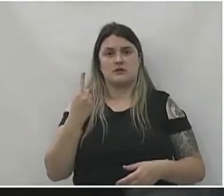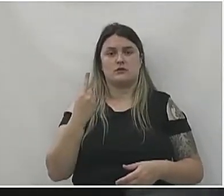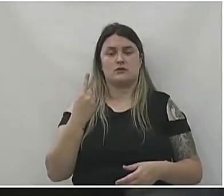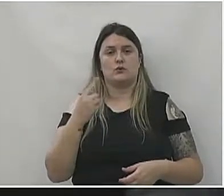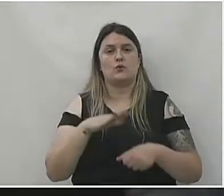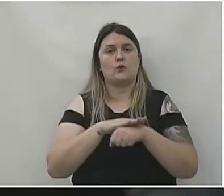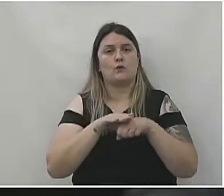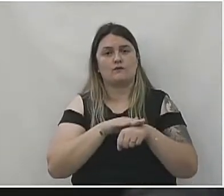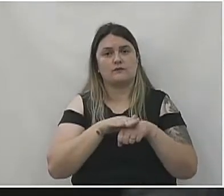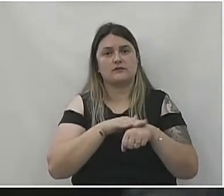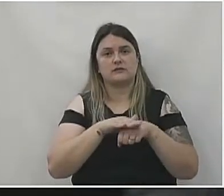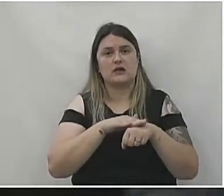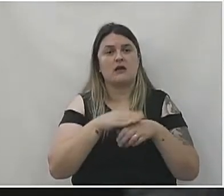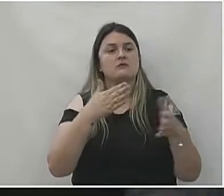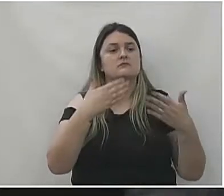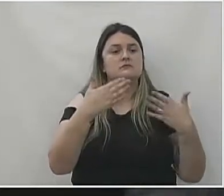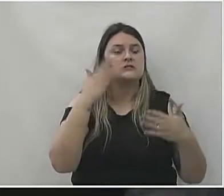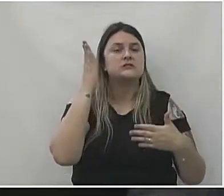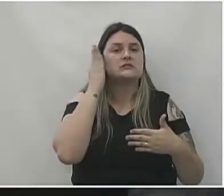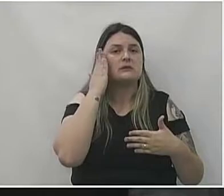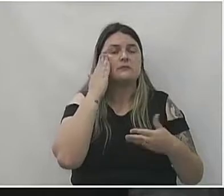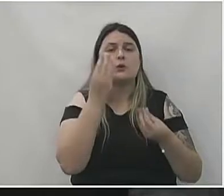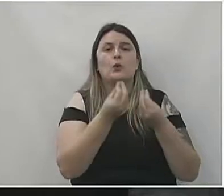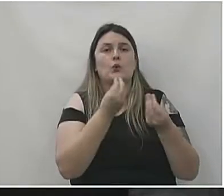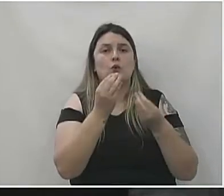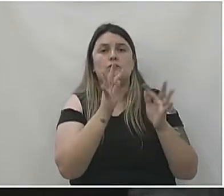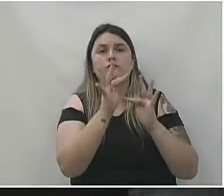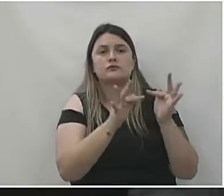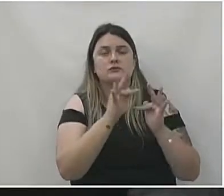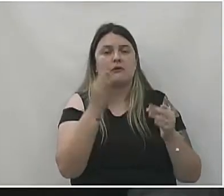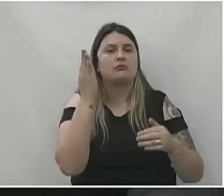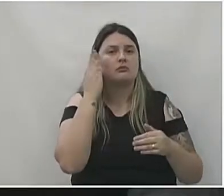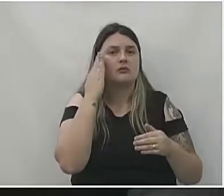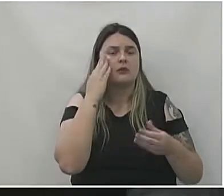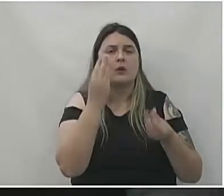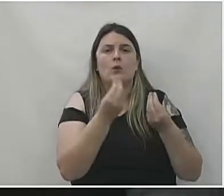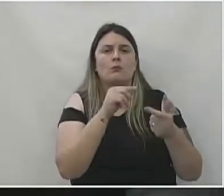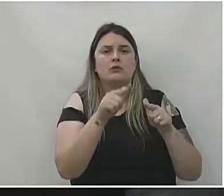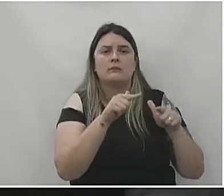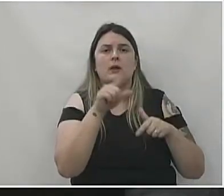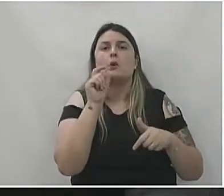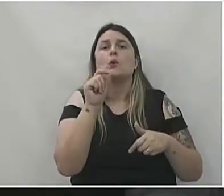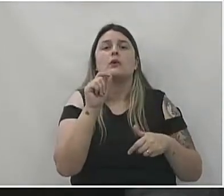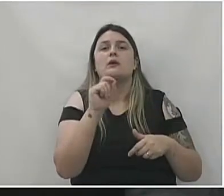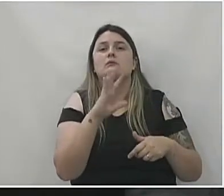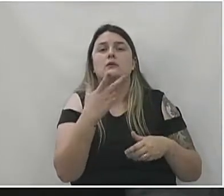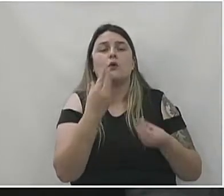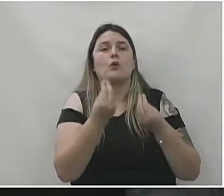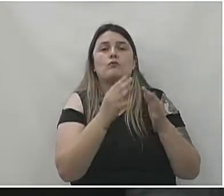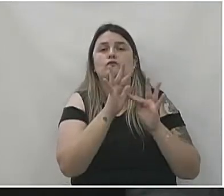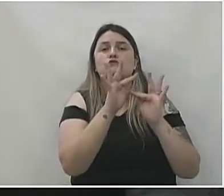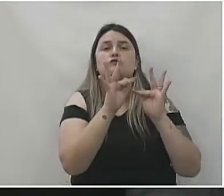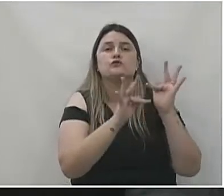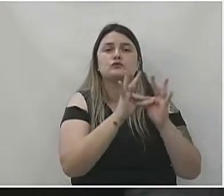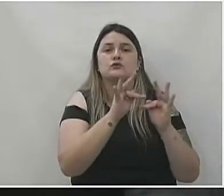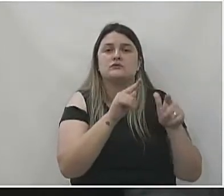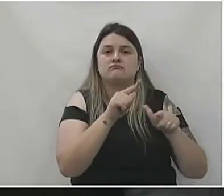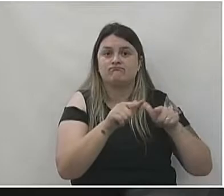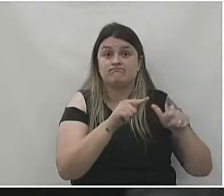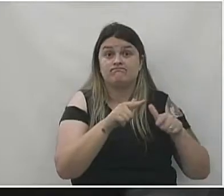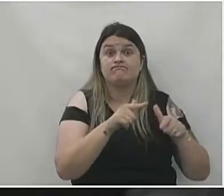causa animal, né, a defesa animal, entender a nossa situação, o que que nós passamos, como que funciona o nosso trabalho.